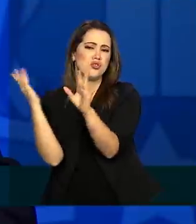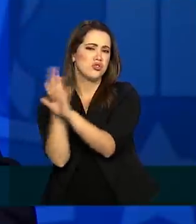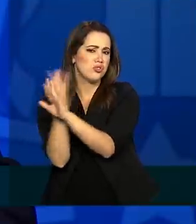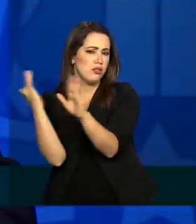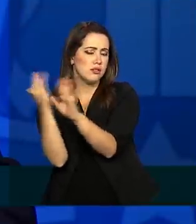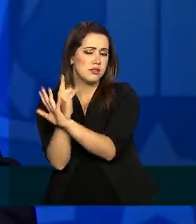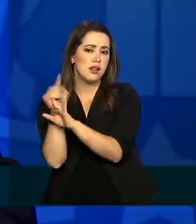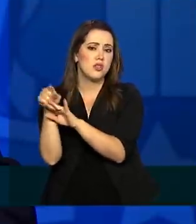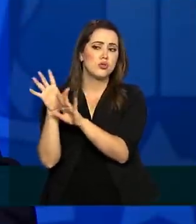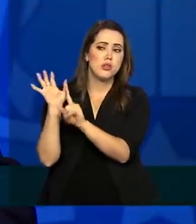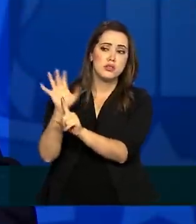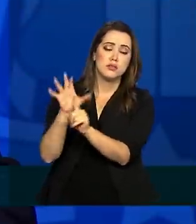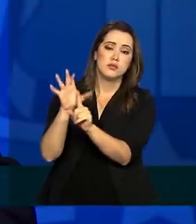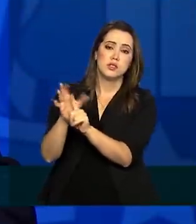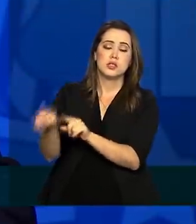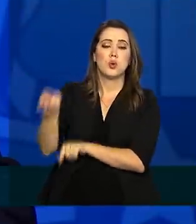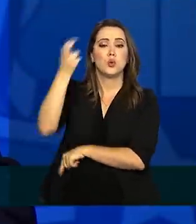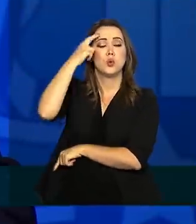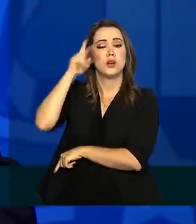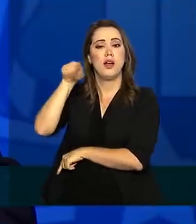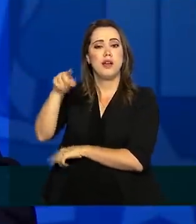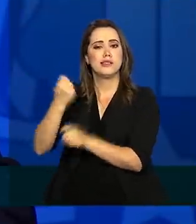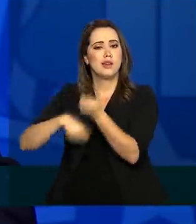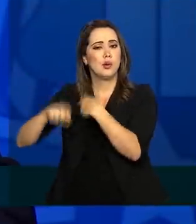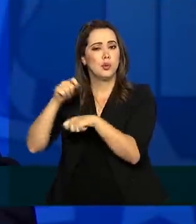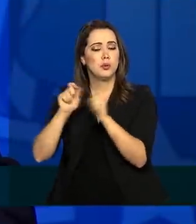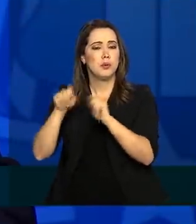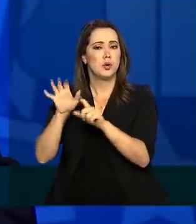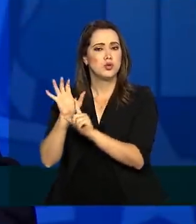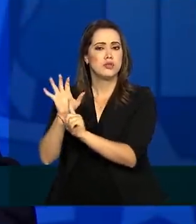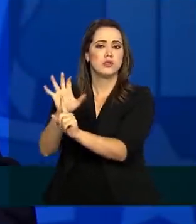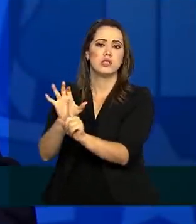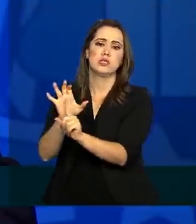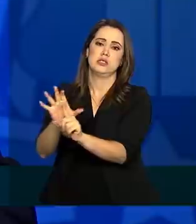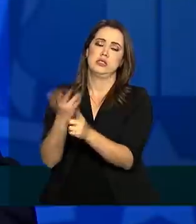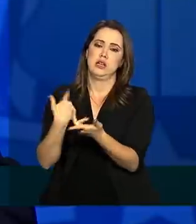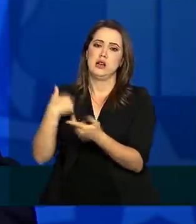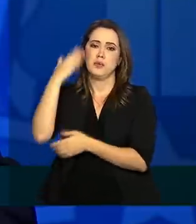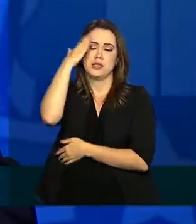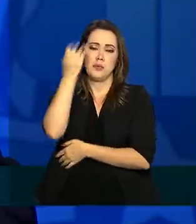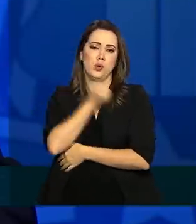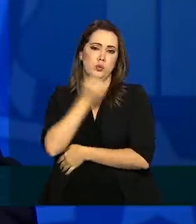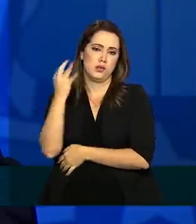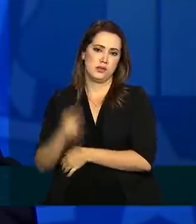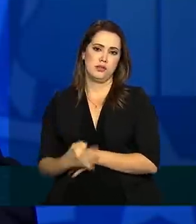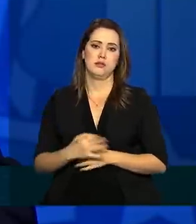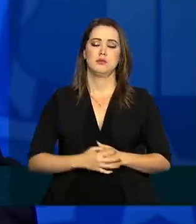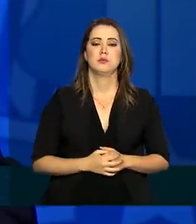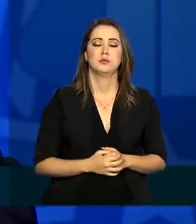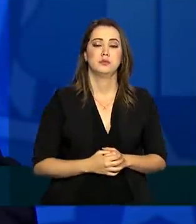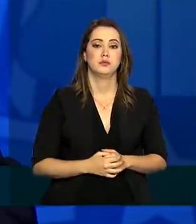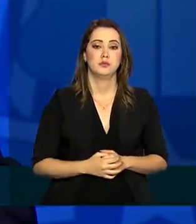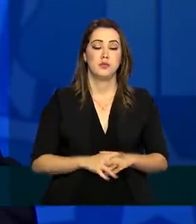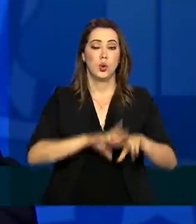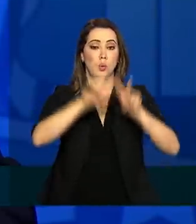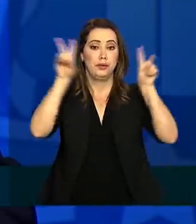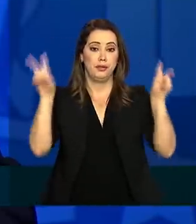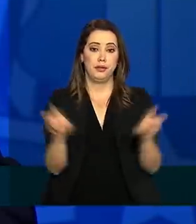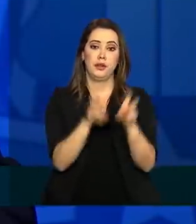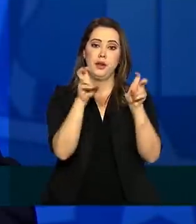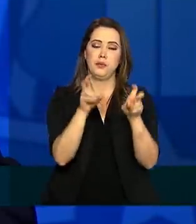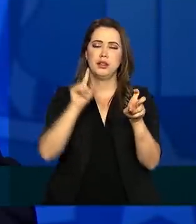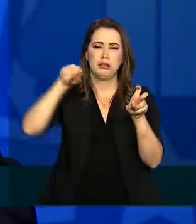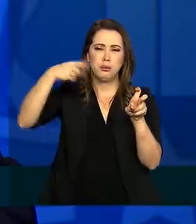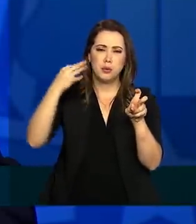influências socioculturais e econômicas que podem interferir na coleta do dado. O tema será abordado